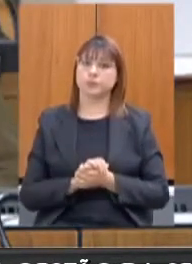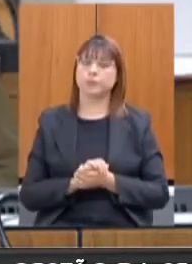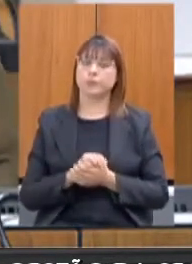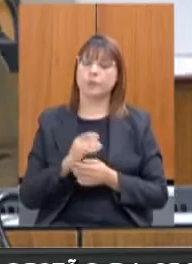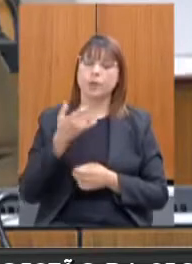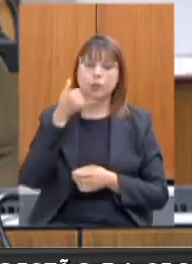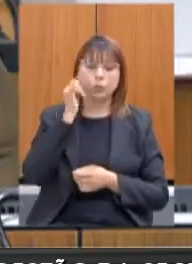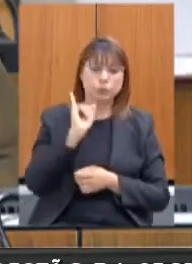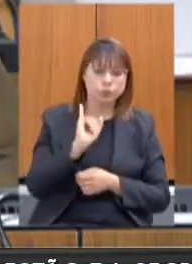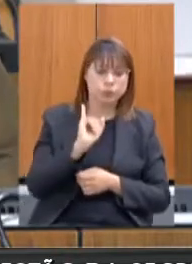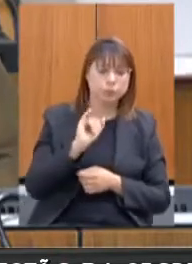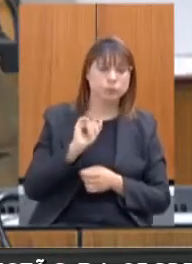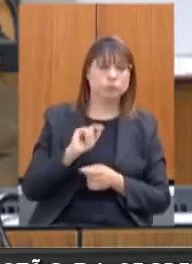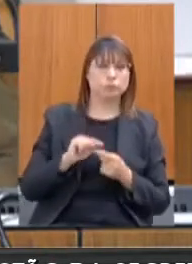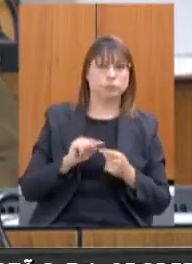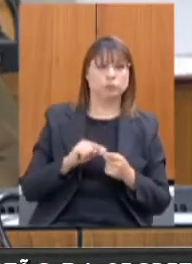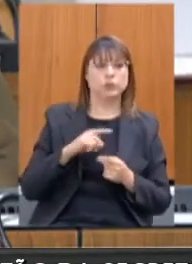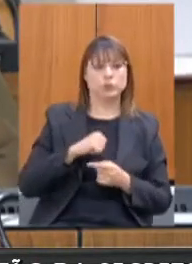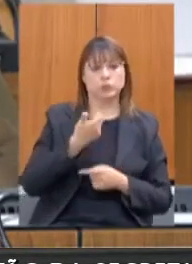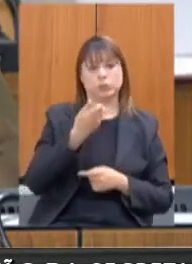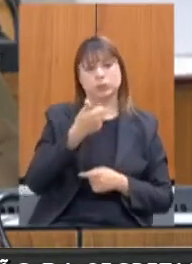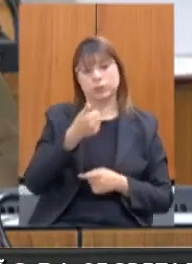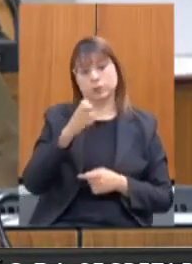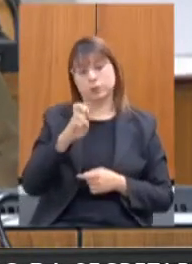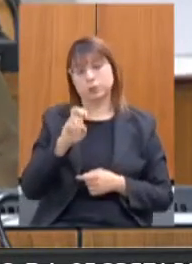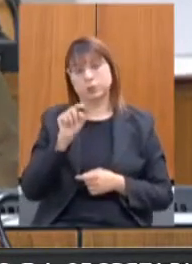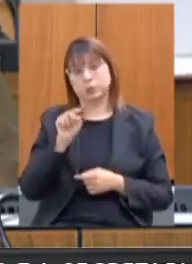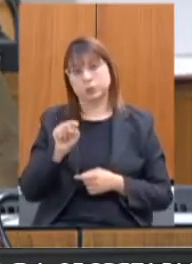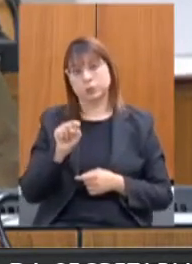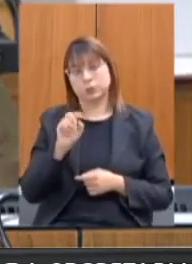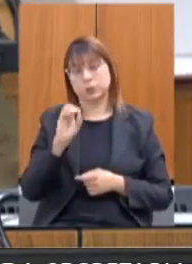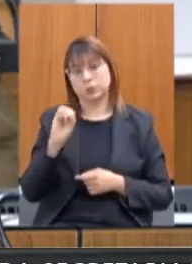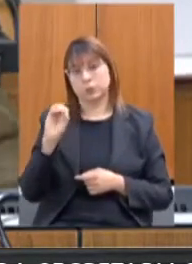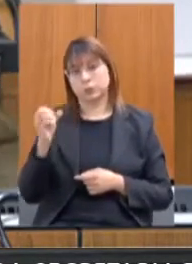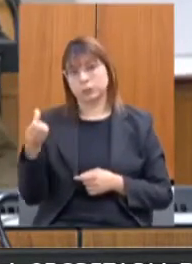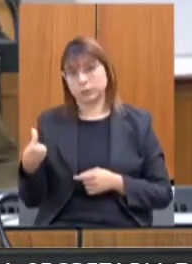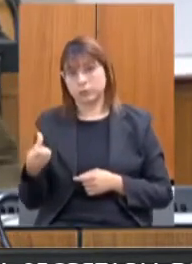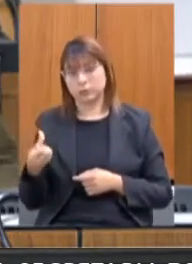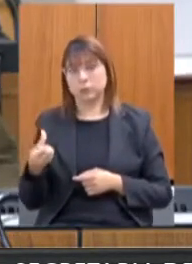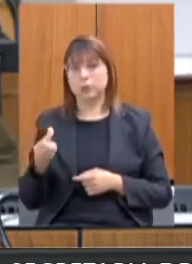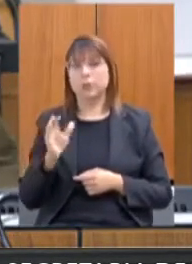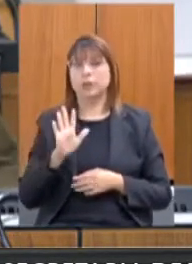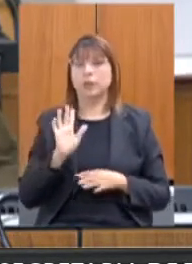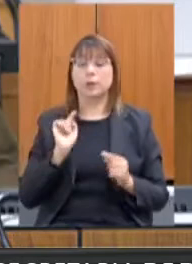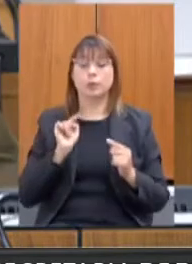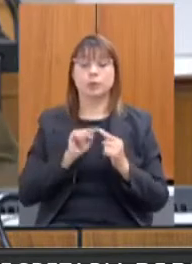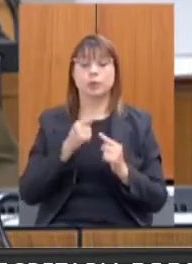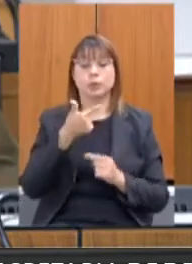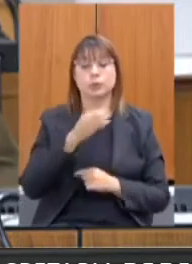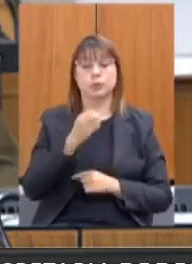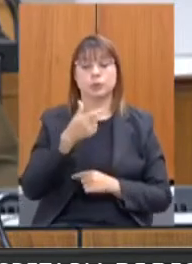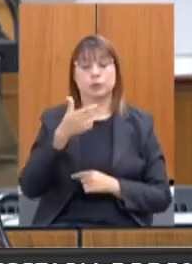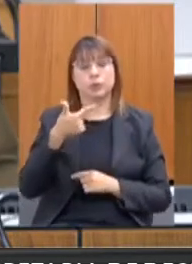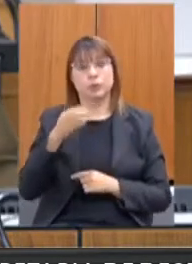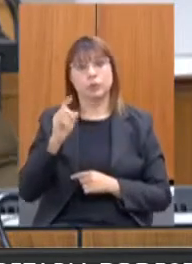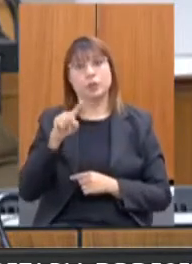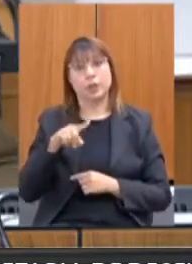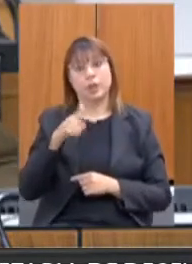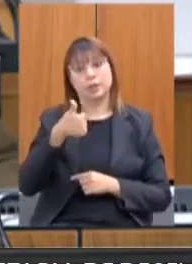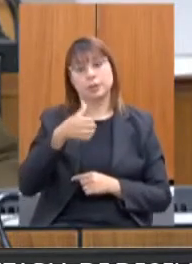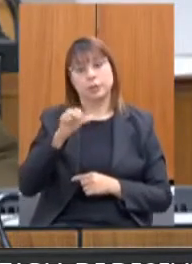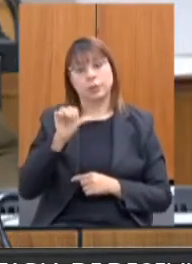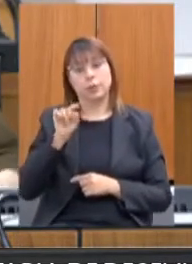prevenção, foram realizados 15.006 procedimentos. e a meta de 2020 era 19.200